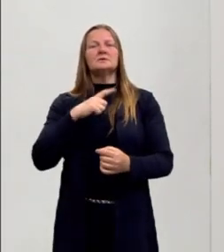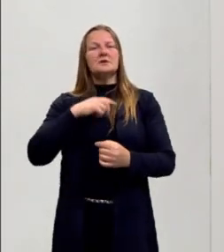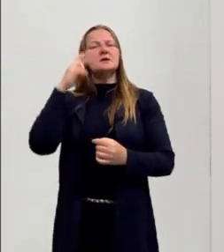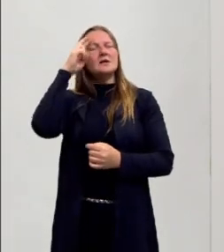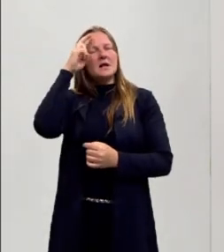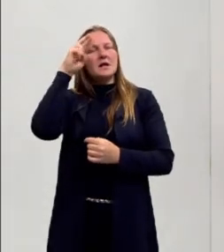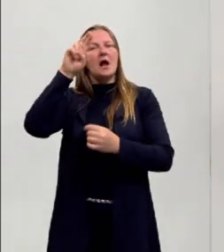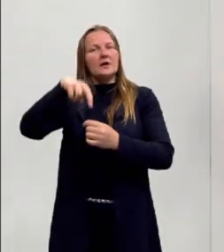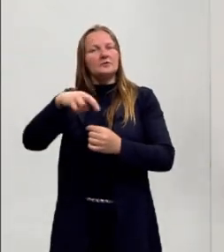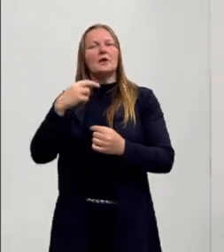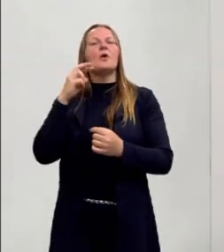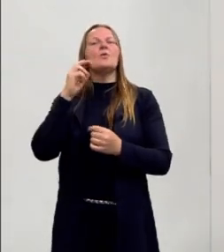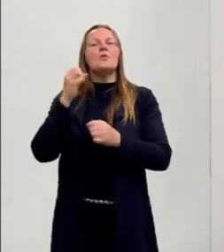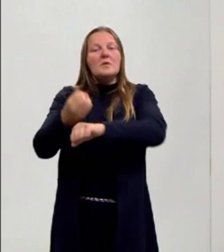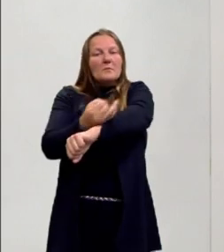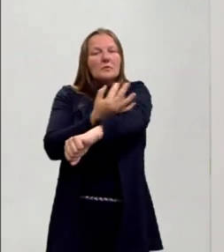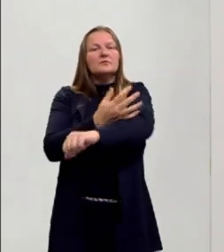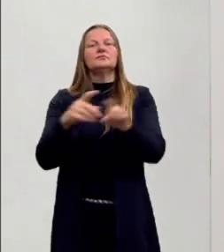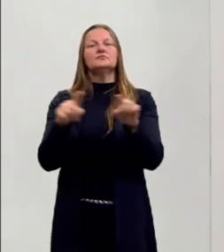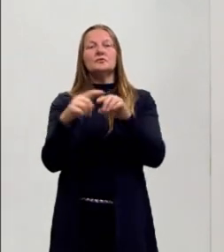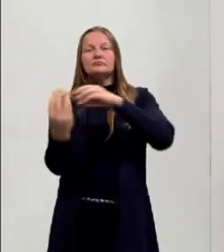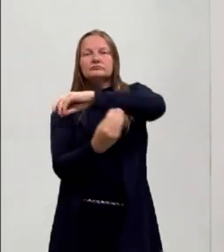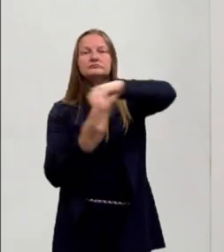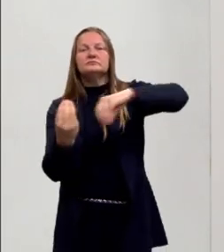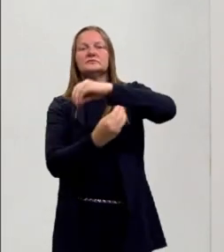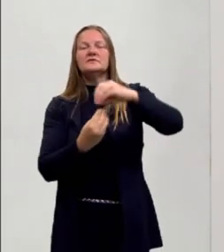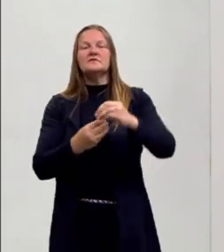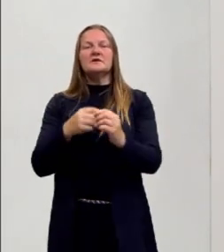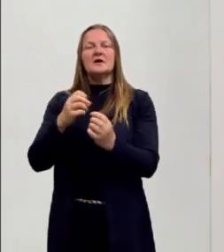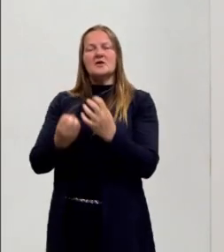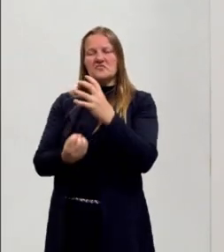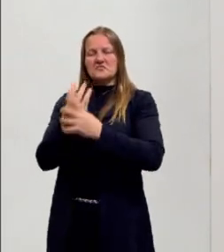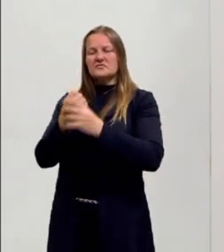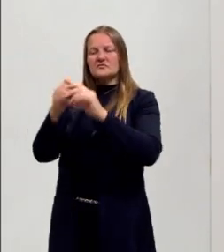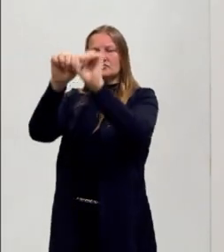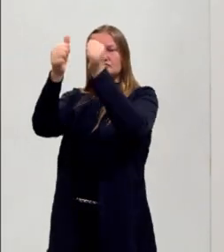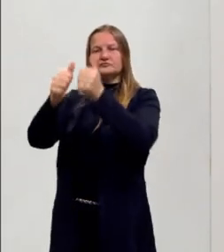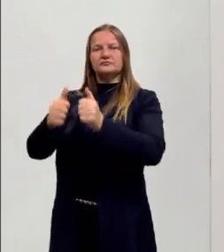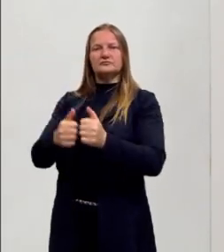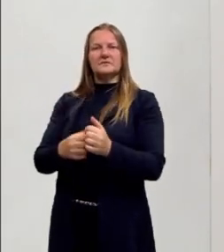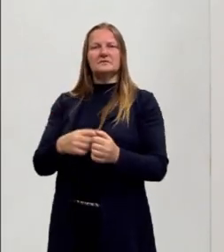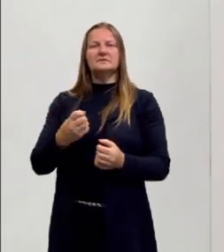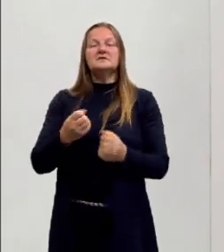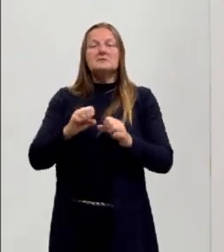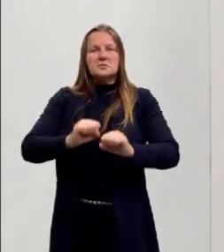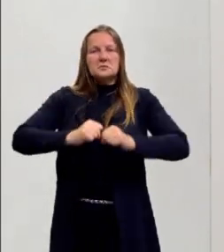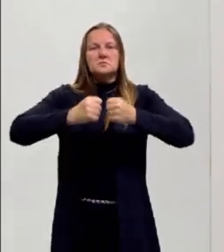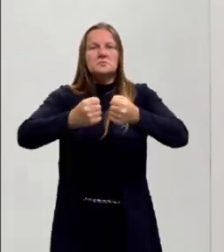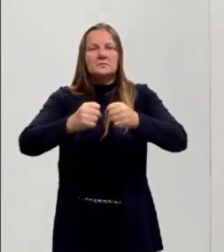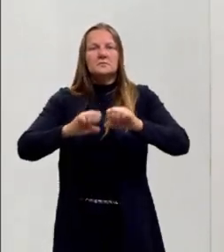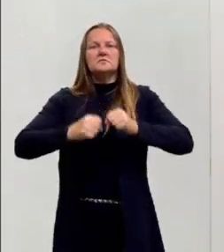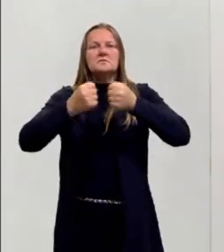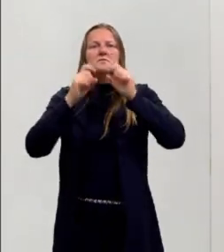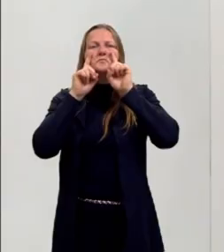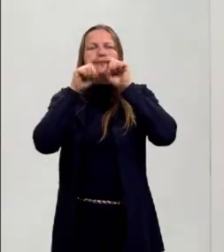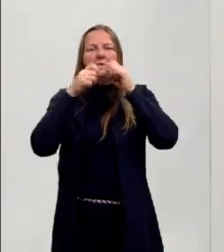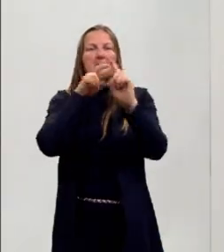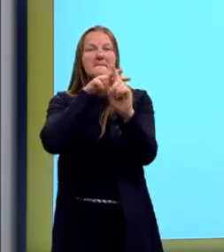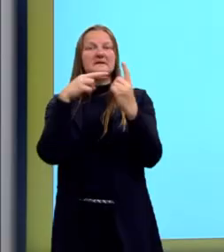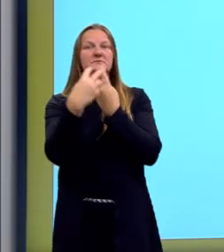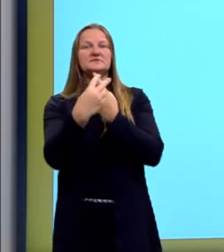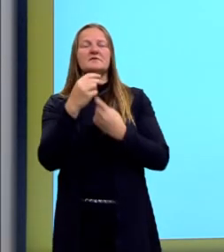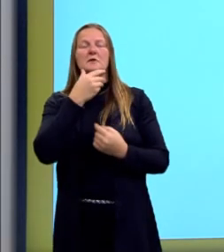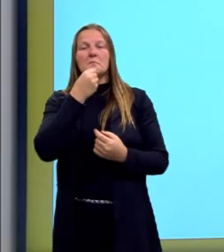emotivo e têm um lado racional. Mas a gente fica criando uma imagem que a gente está sempre defendendo do ponto de vista masculino.